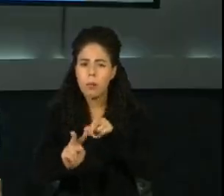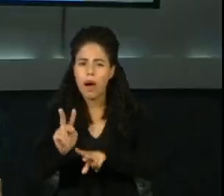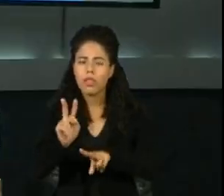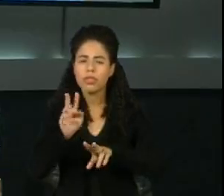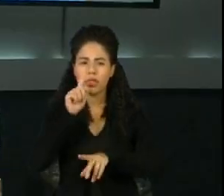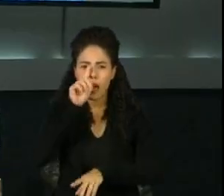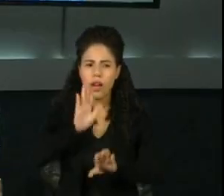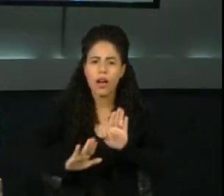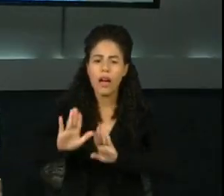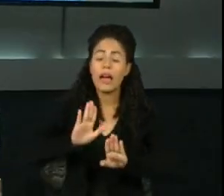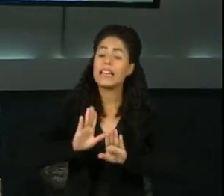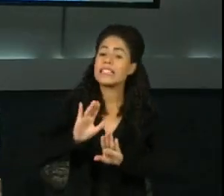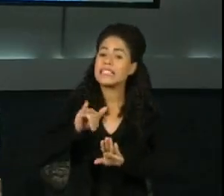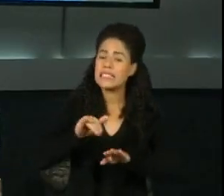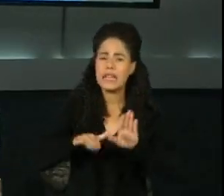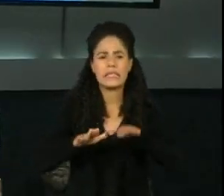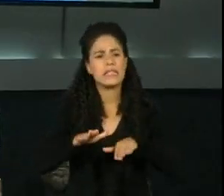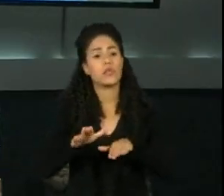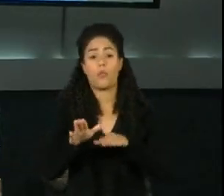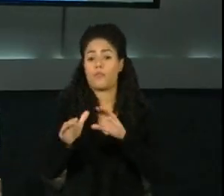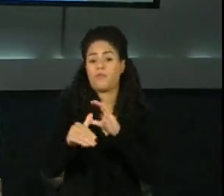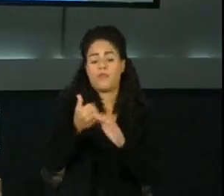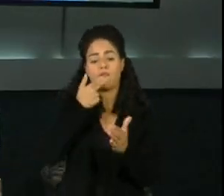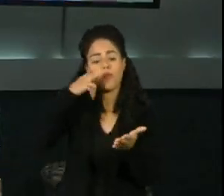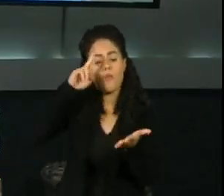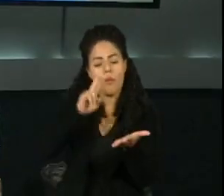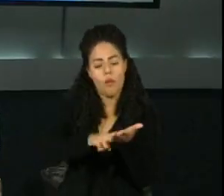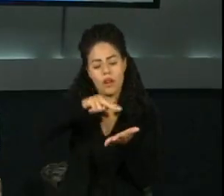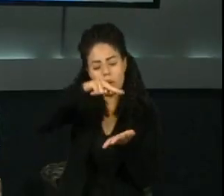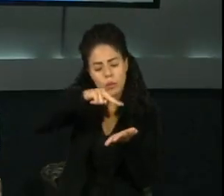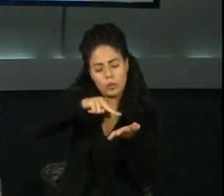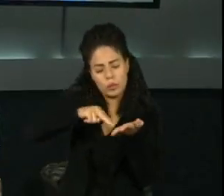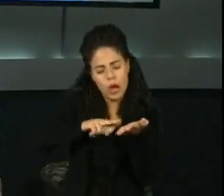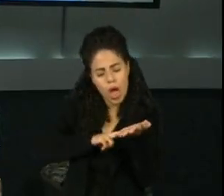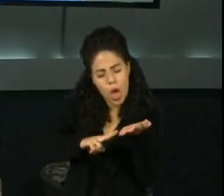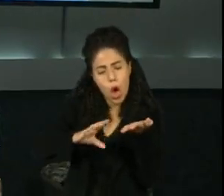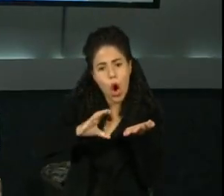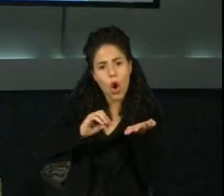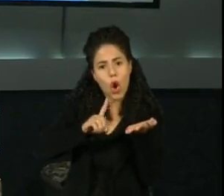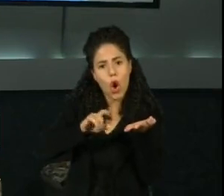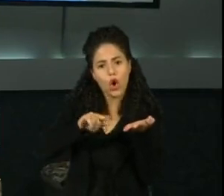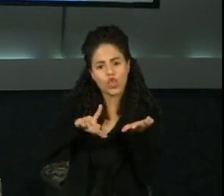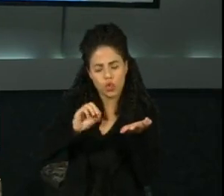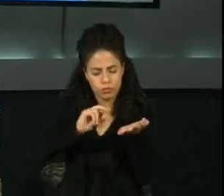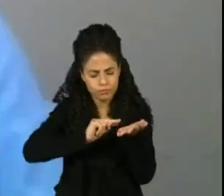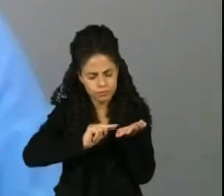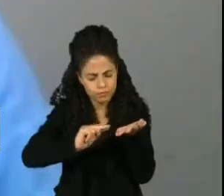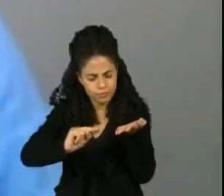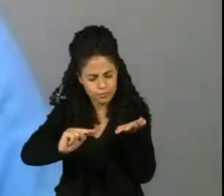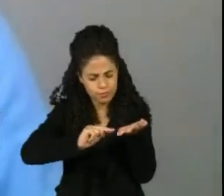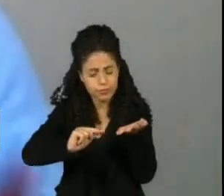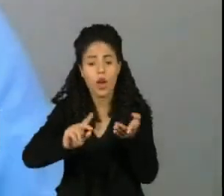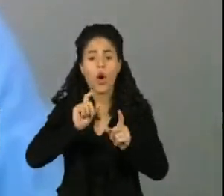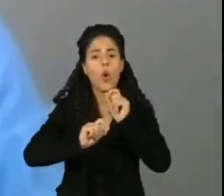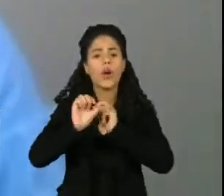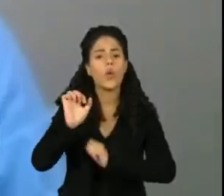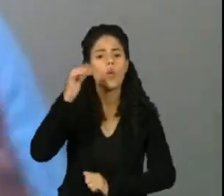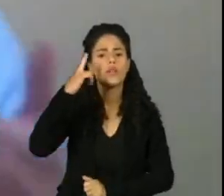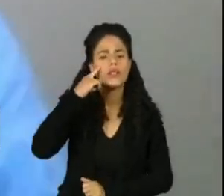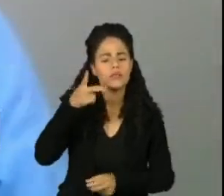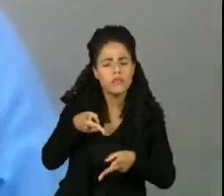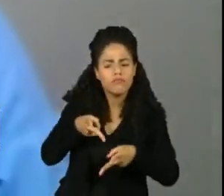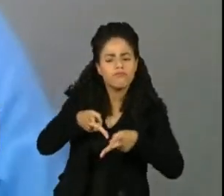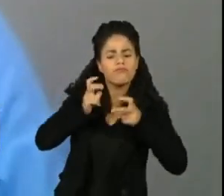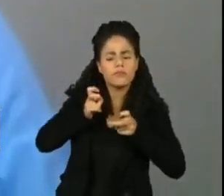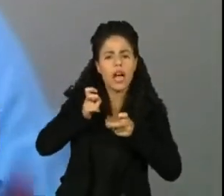pagamento? Quando você recebe um boleto, normalmente você vai fazer a leitura pelo código de barras, ou você vai ser o código manualmente. O que você tem que identificar